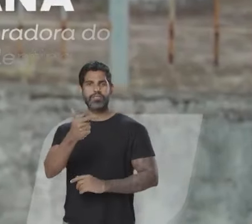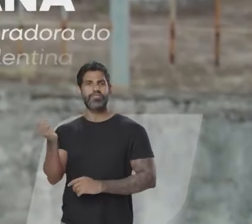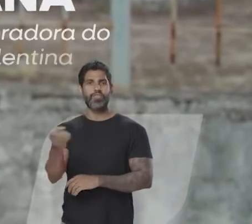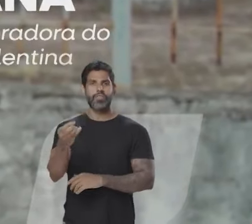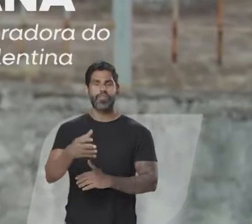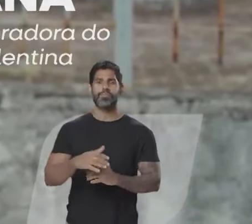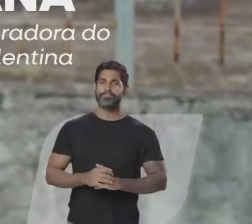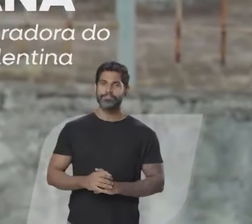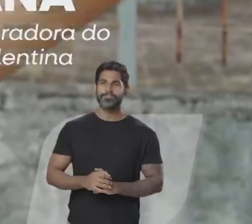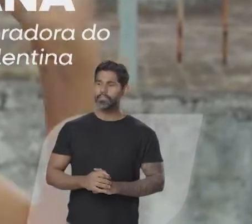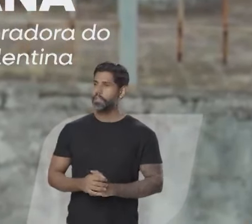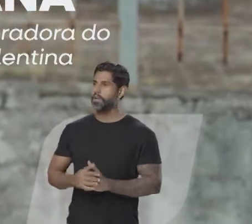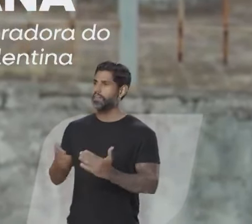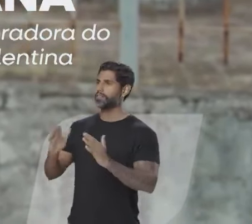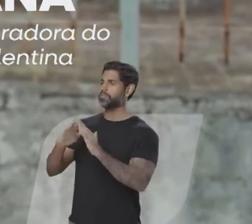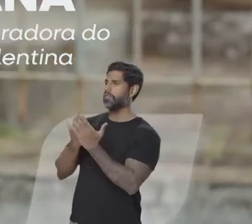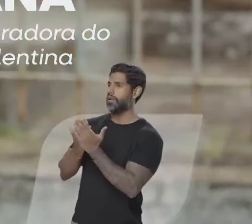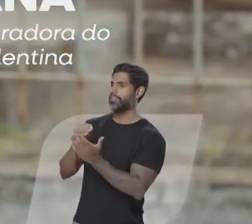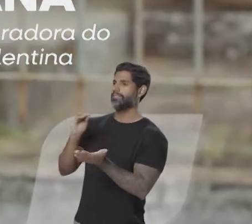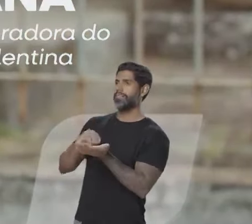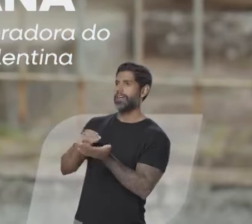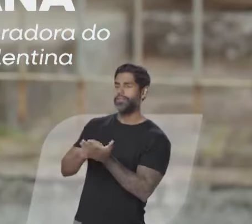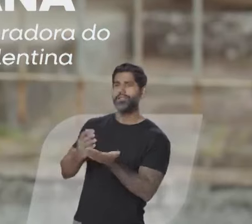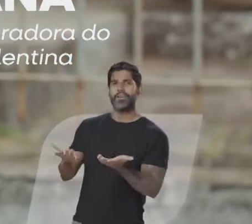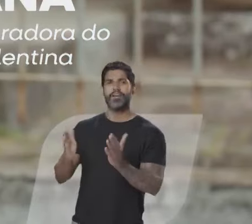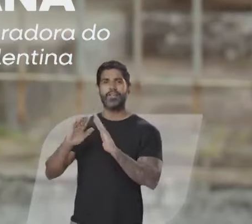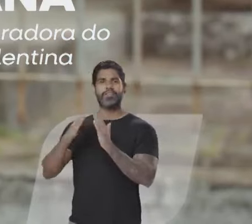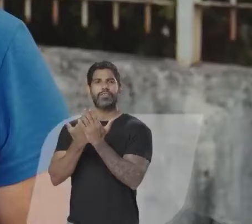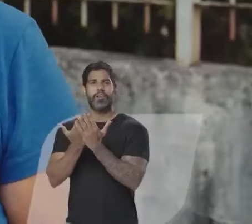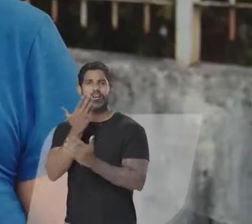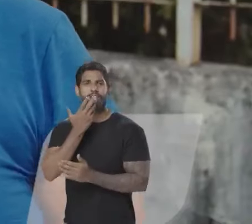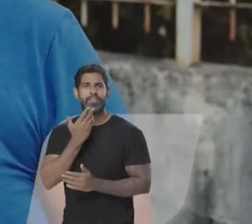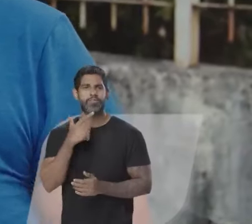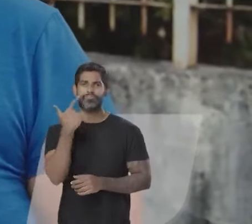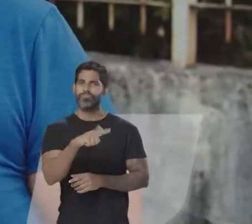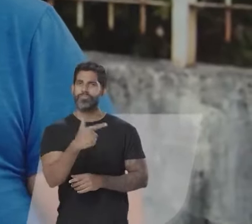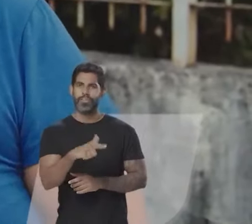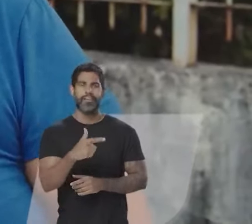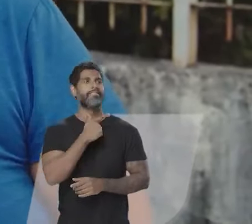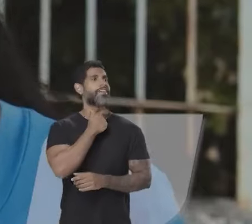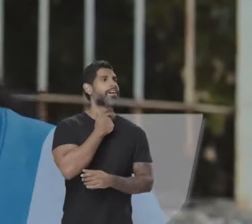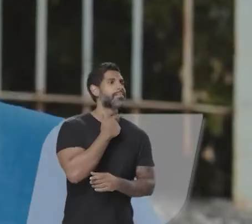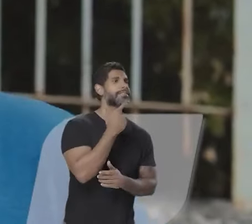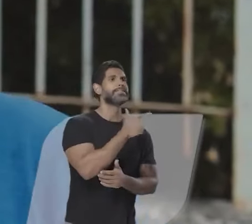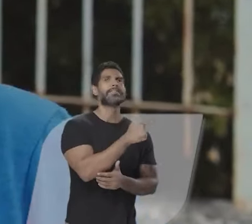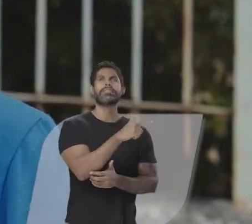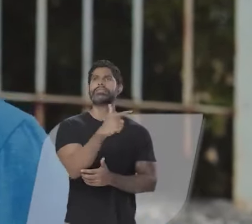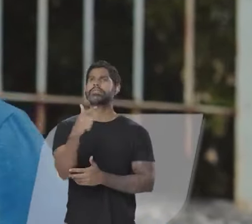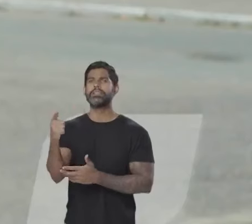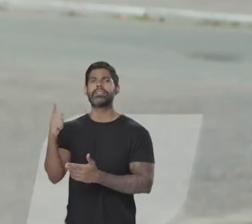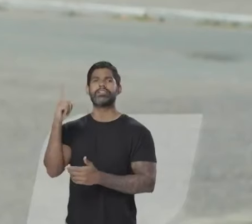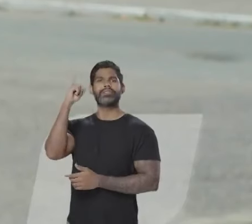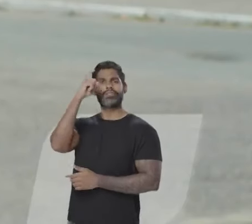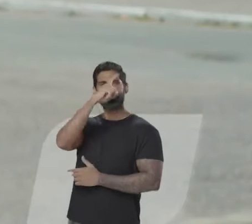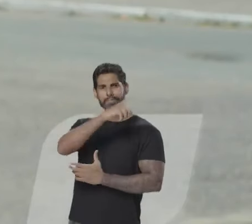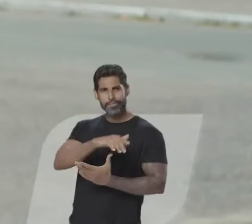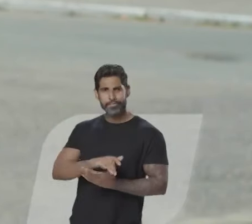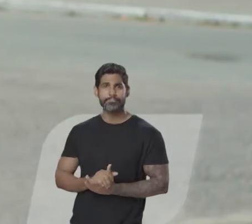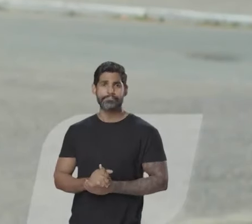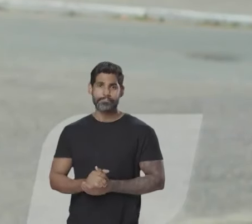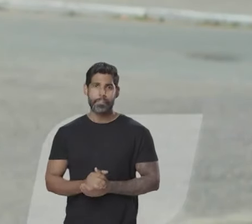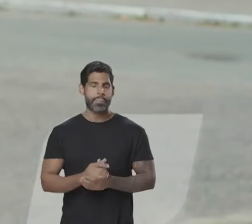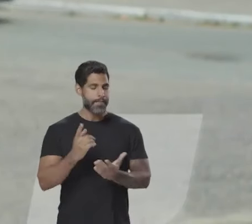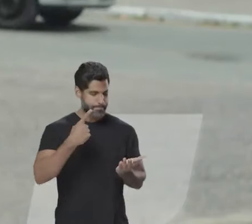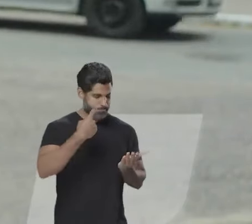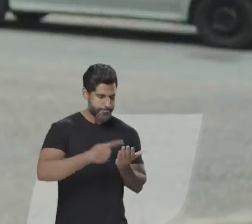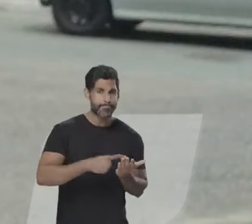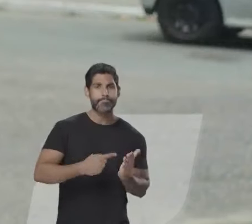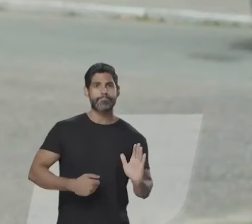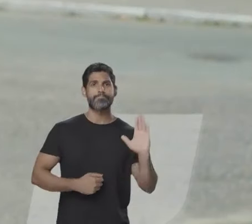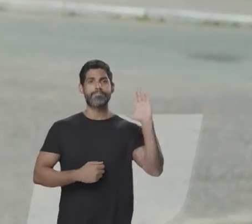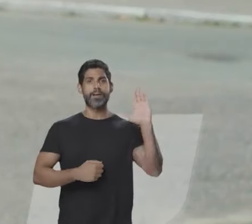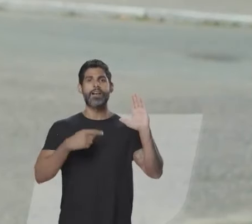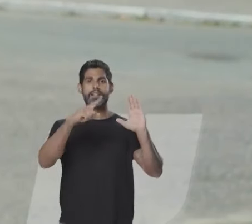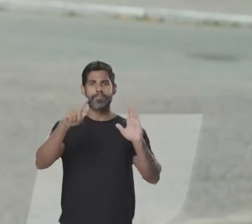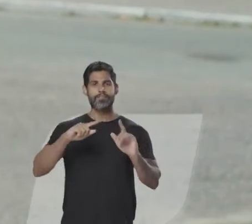vaga